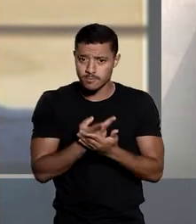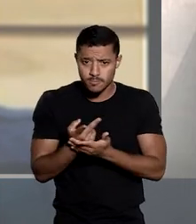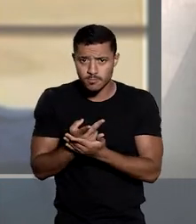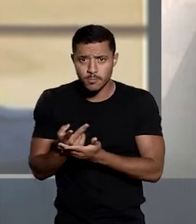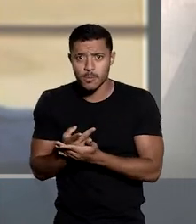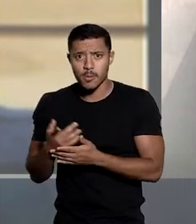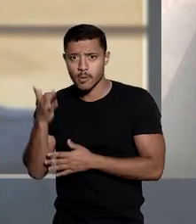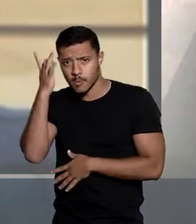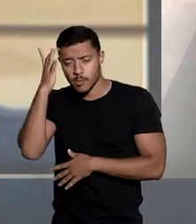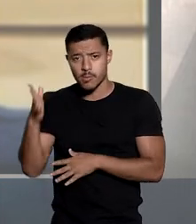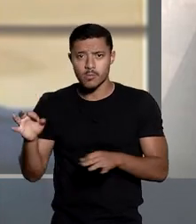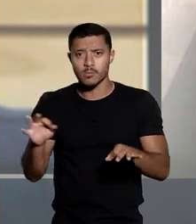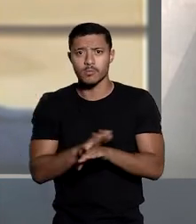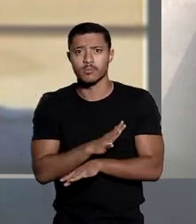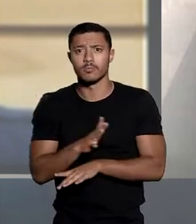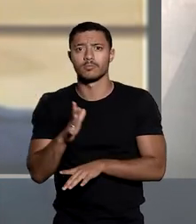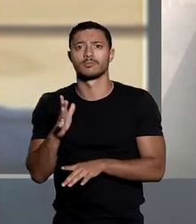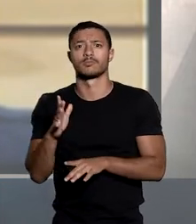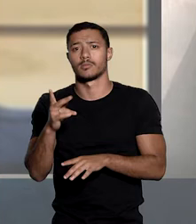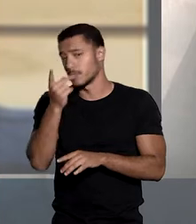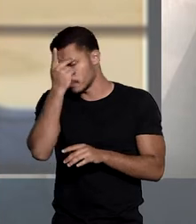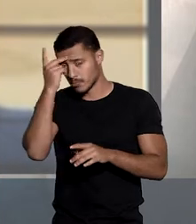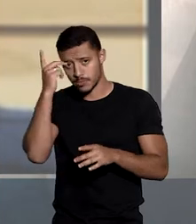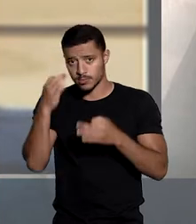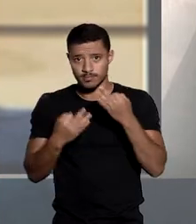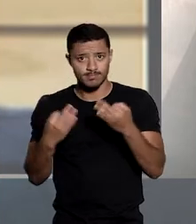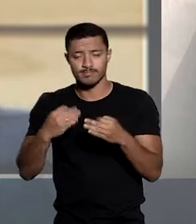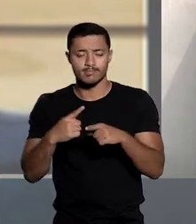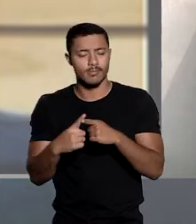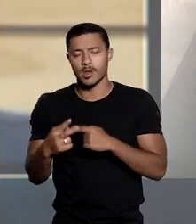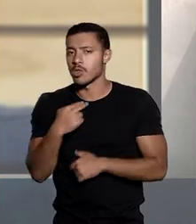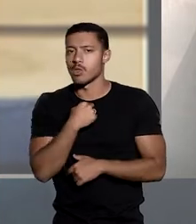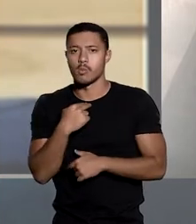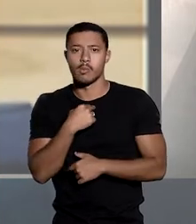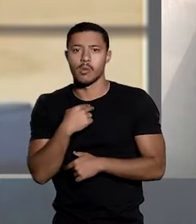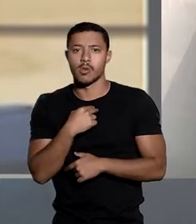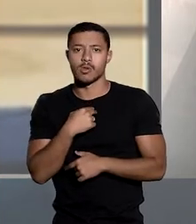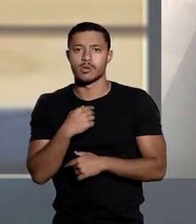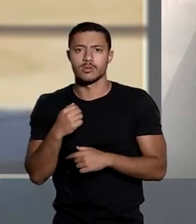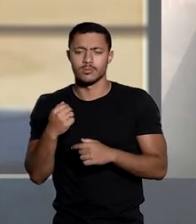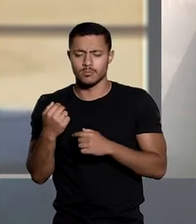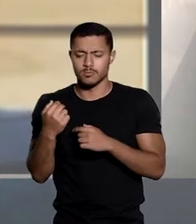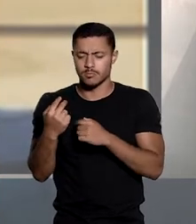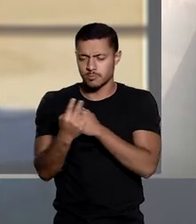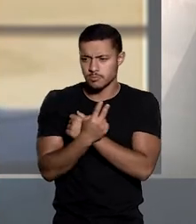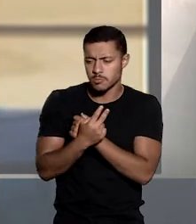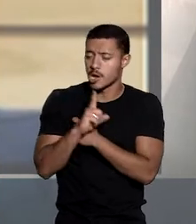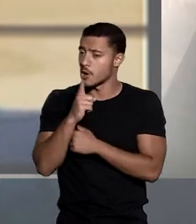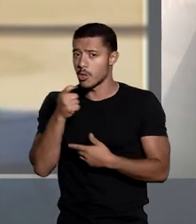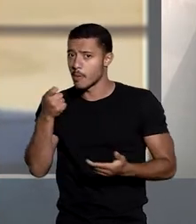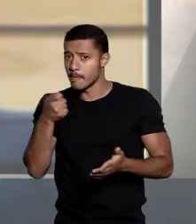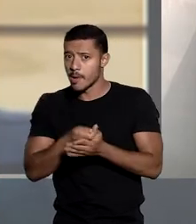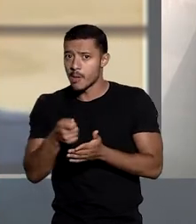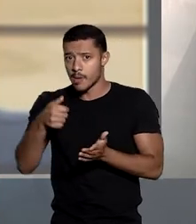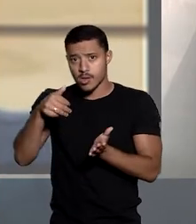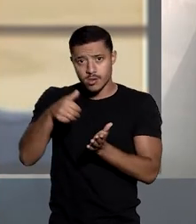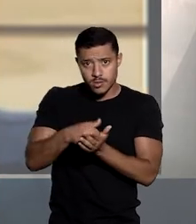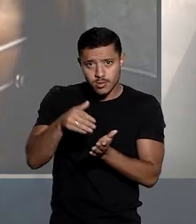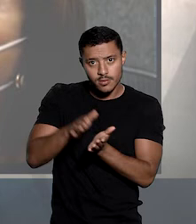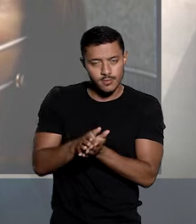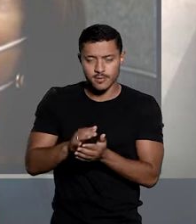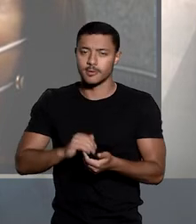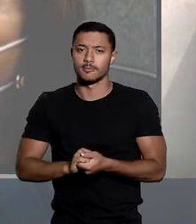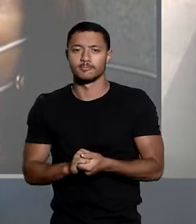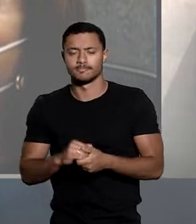facilitar o término das atividades da pessoa jurídica, mas não pode servir de escudo para o não pagamento de dívidas fiscais.